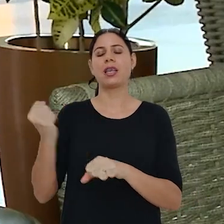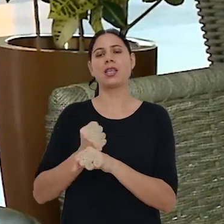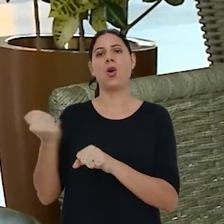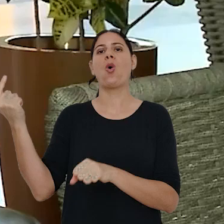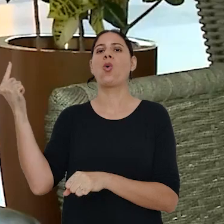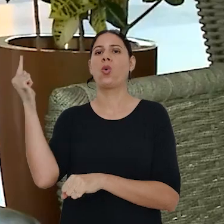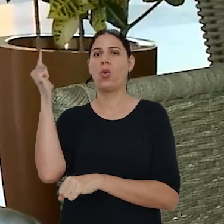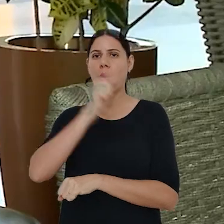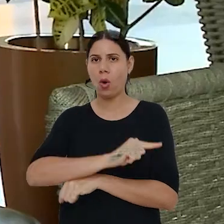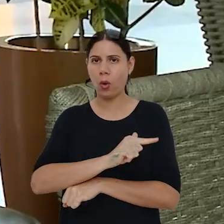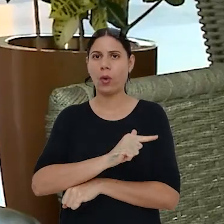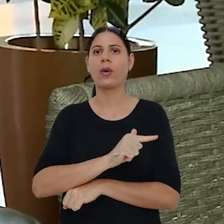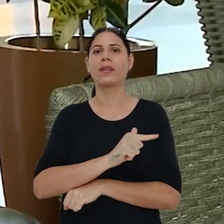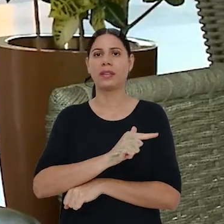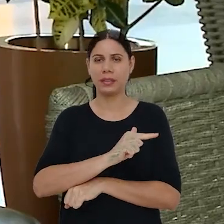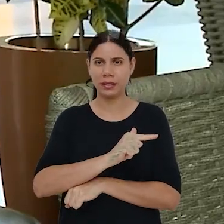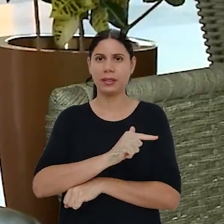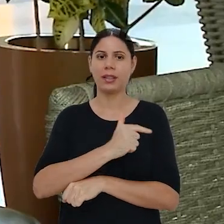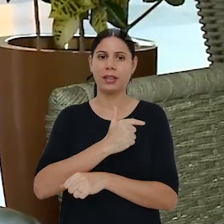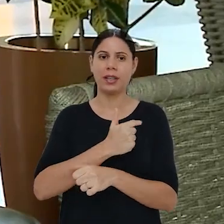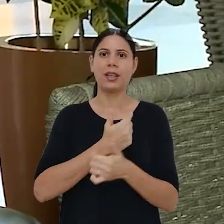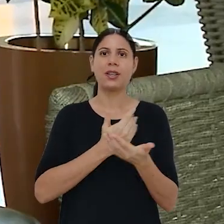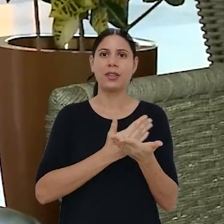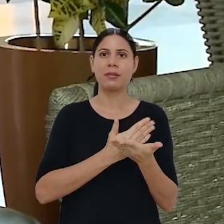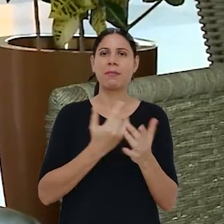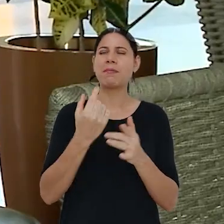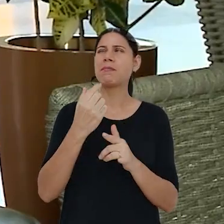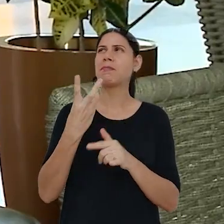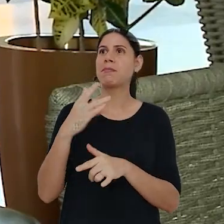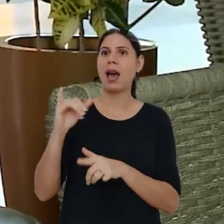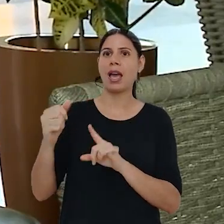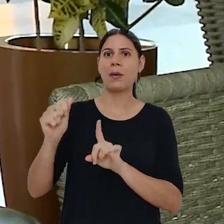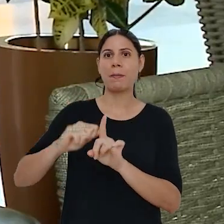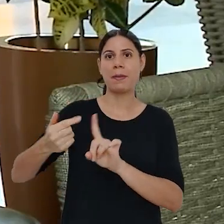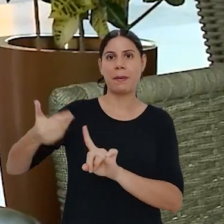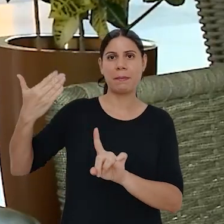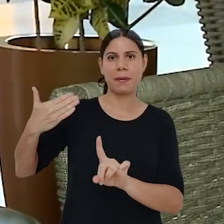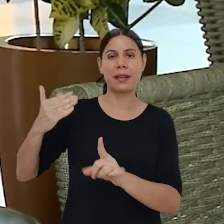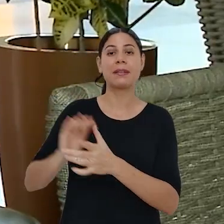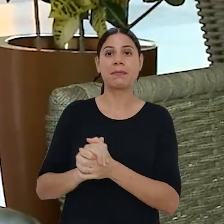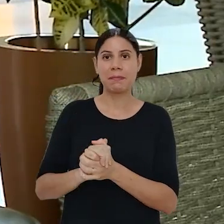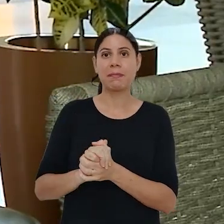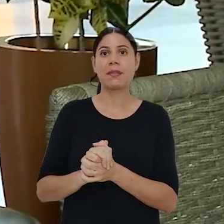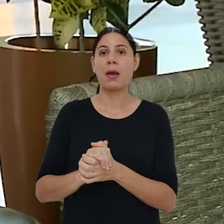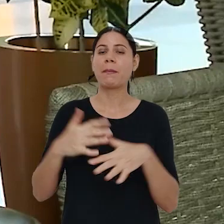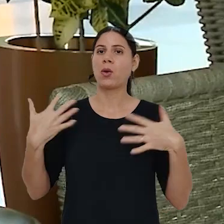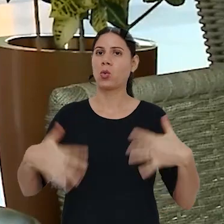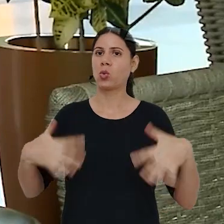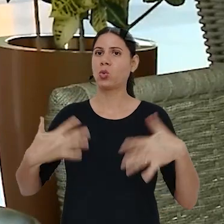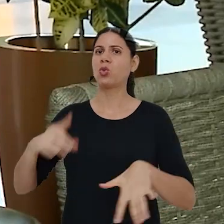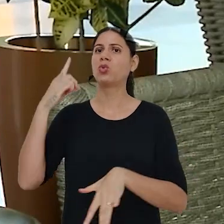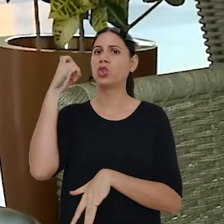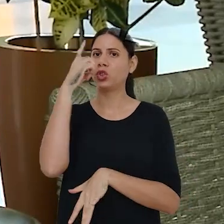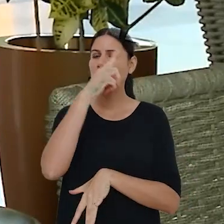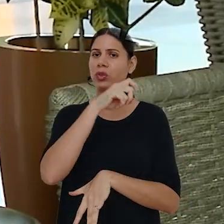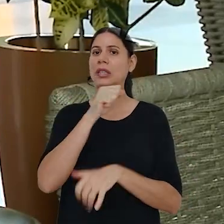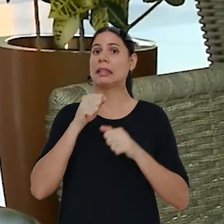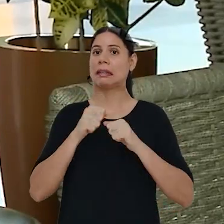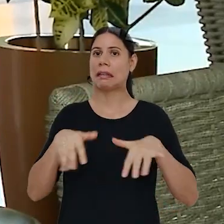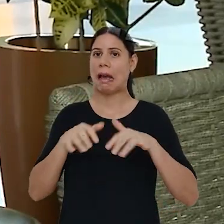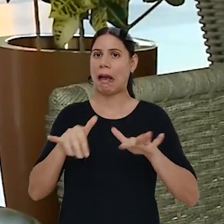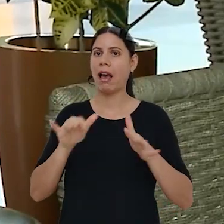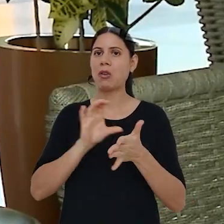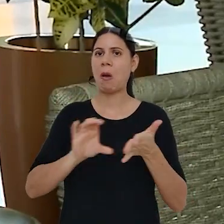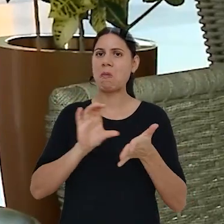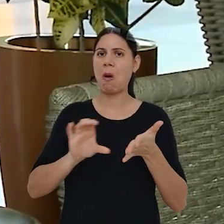anos depois, consegui tomar posse e entrar em exercício agora em maio passado, mas com muito custo. Custos não